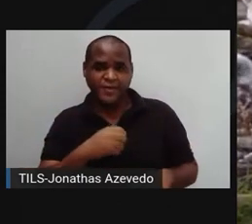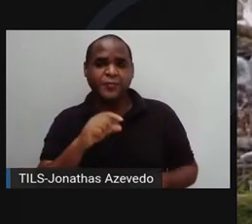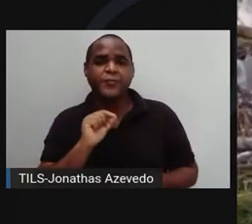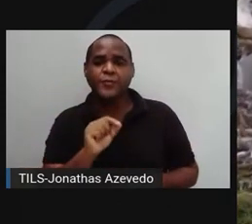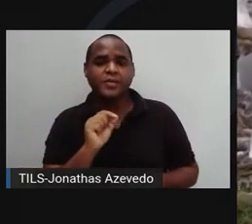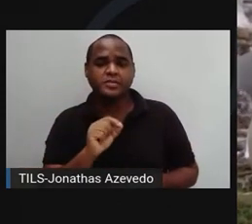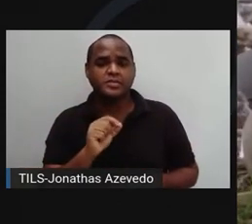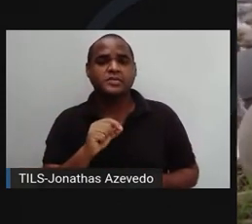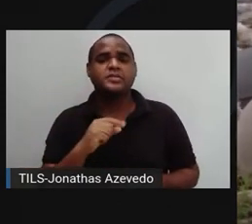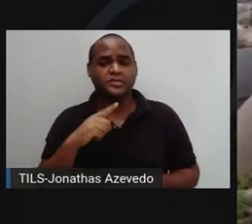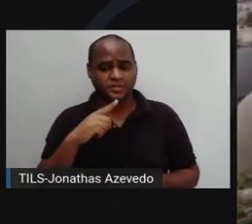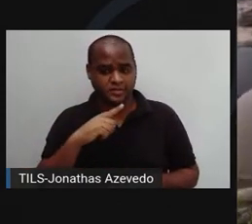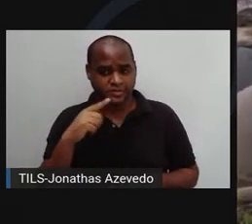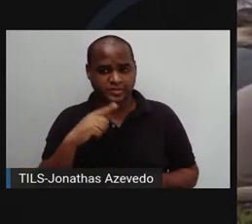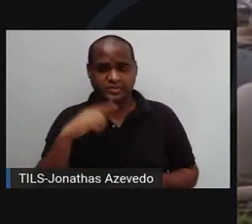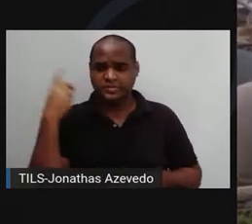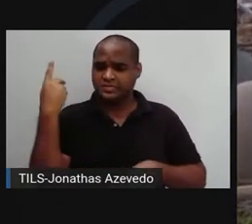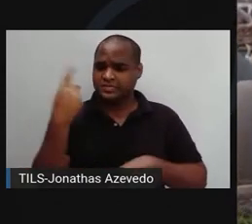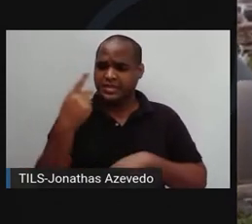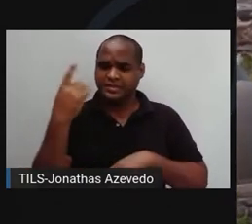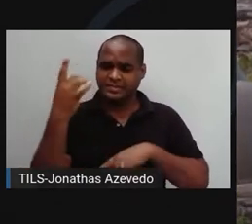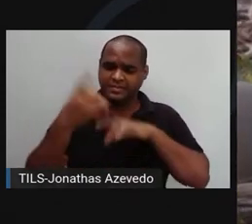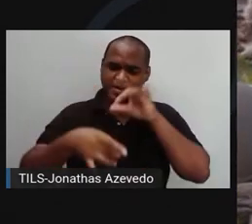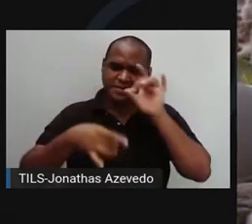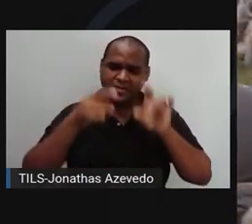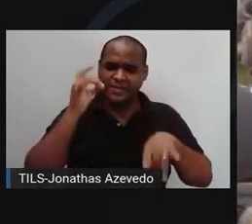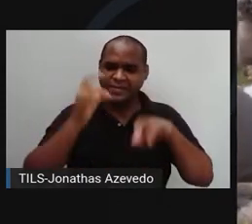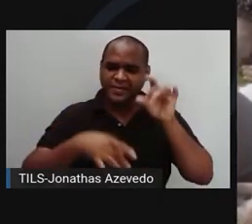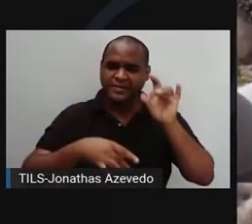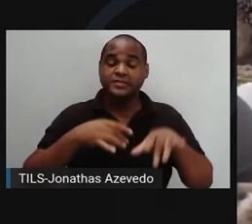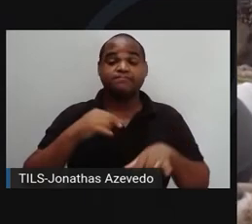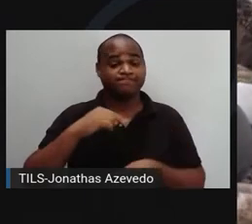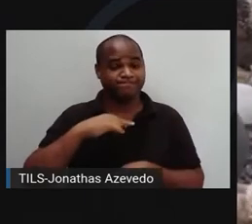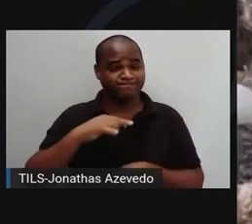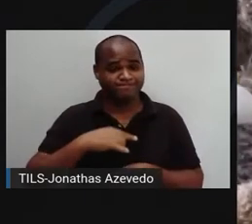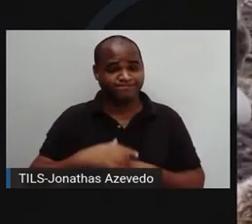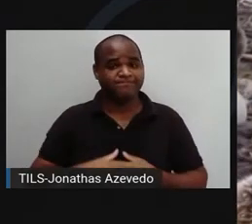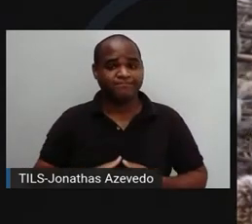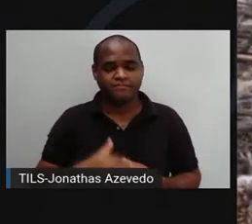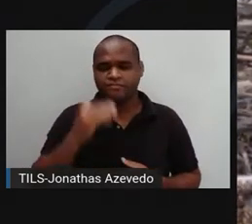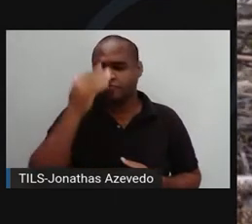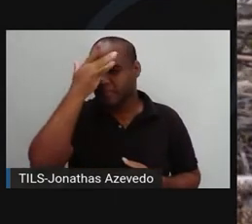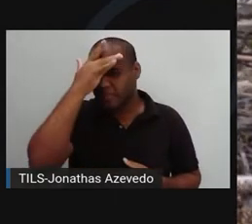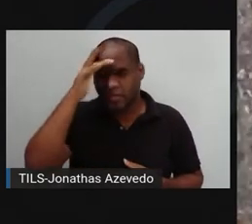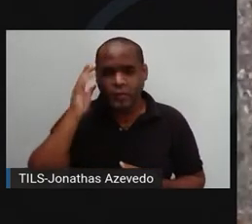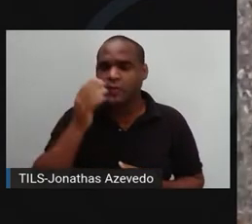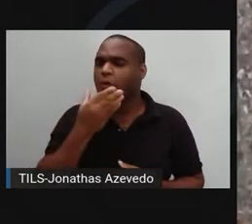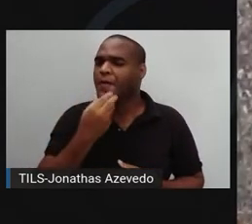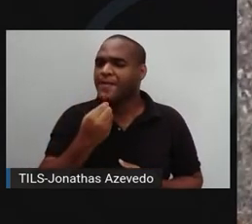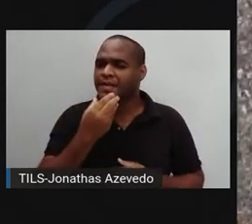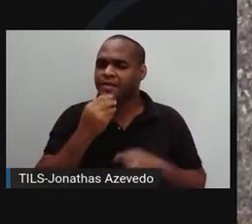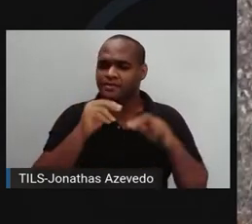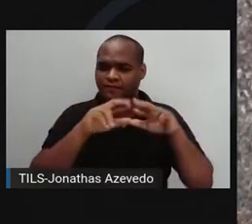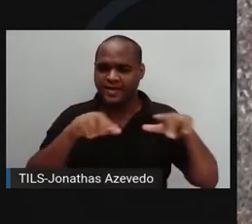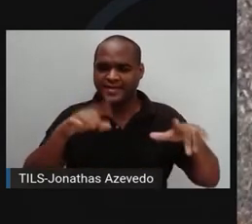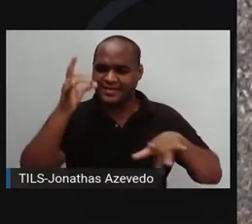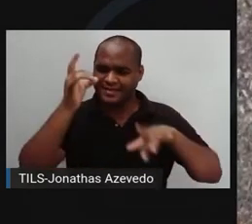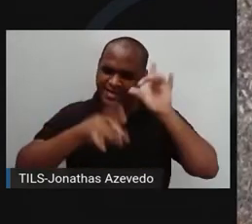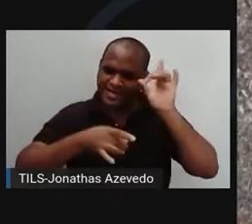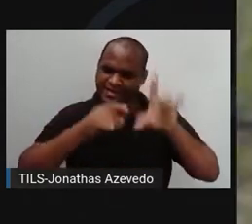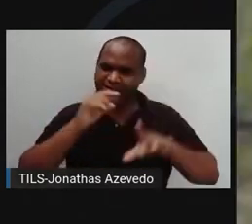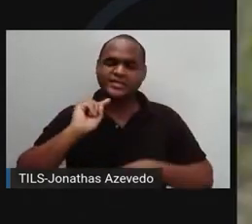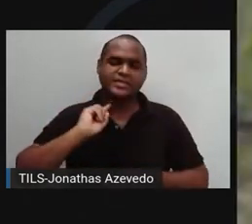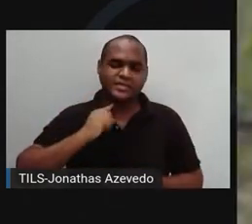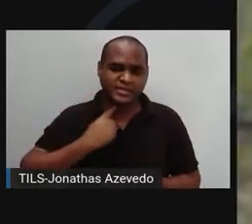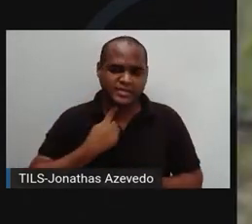eles que trazem, nos próprios bicos, o lixo descartado pelo homem. Mas será que o mesmo homem que polui